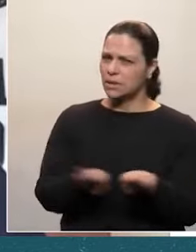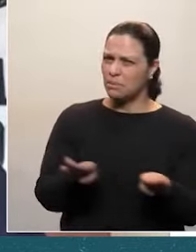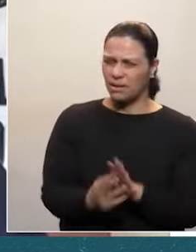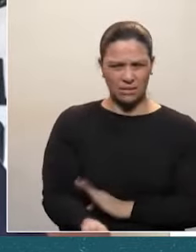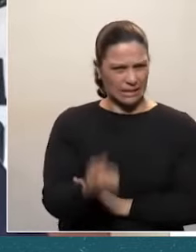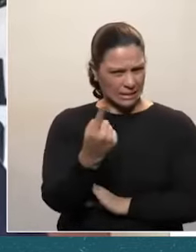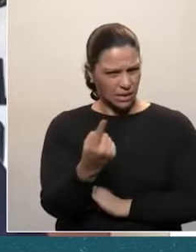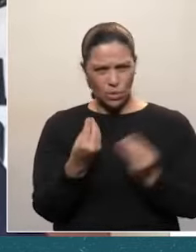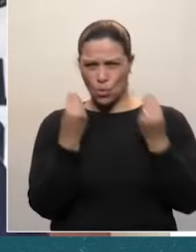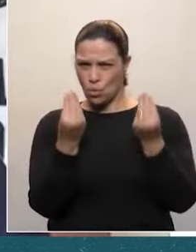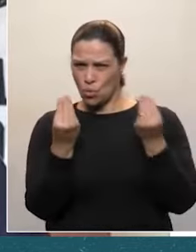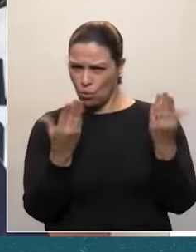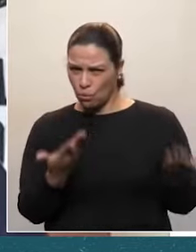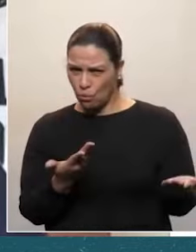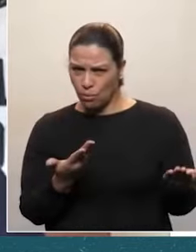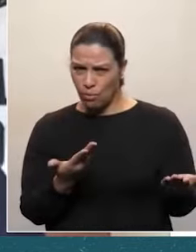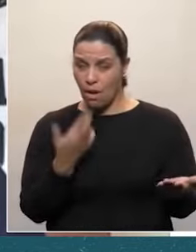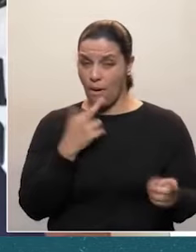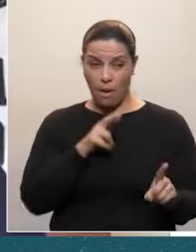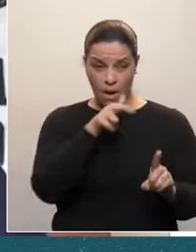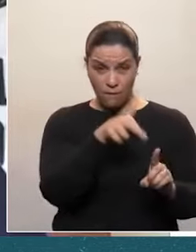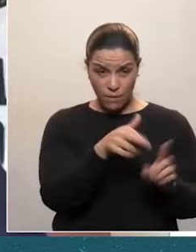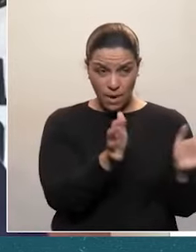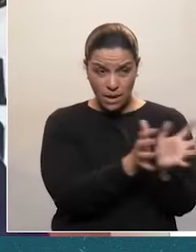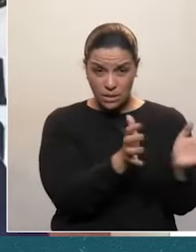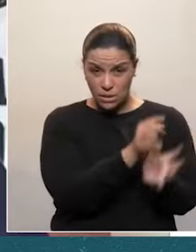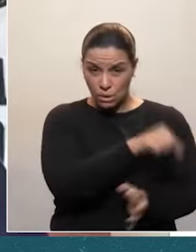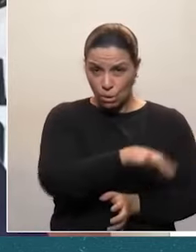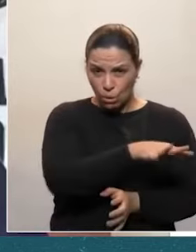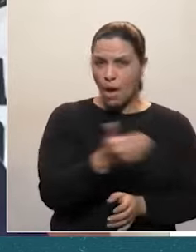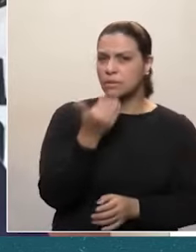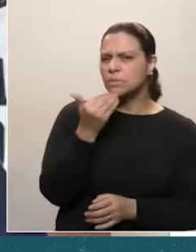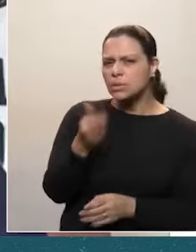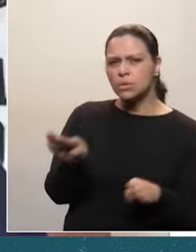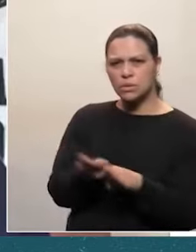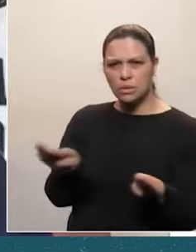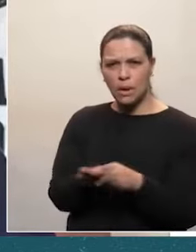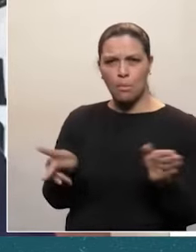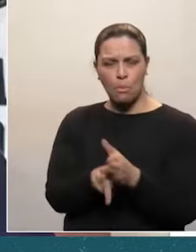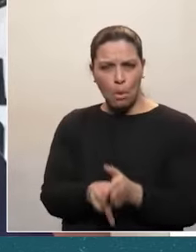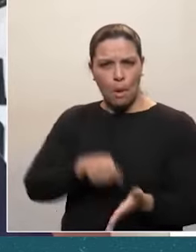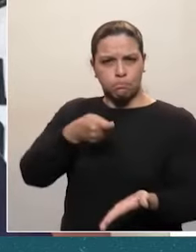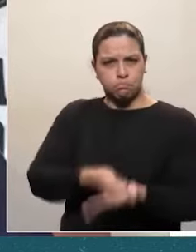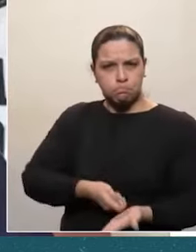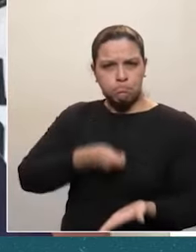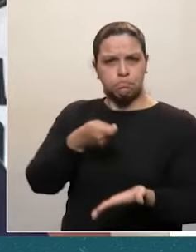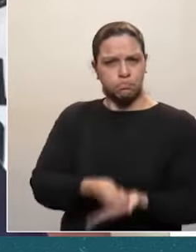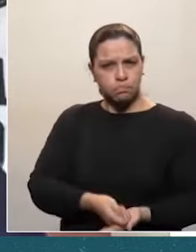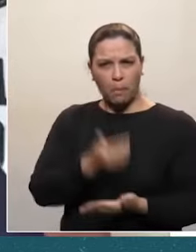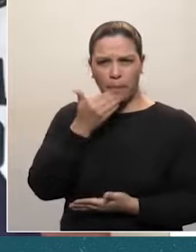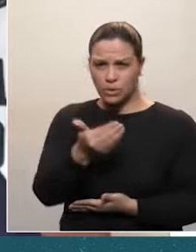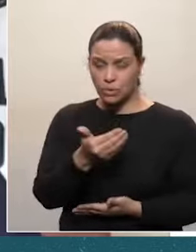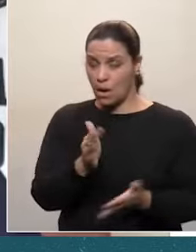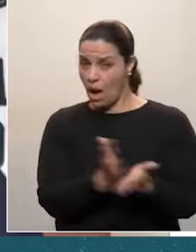foco neste episódio, Sr. Presidente. Não me refiro ao grupo de extremistas e aos seus pedidos extremados. É natural que